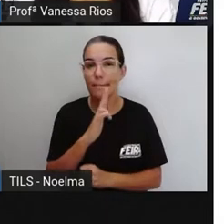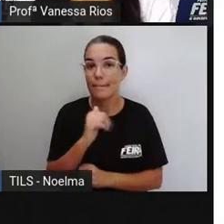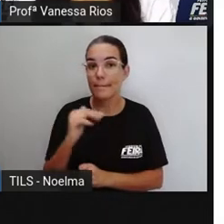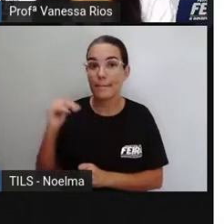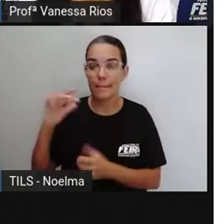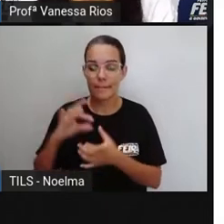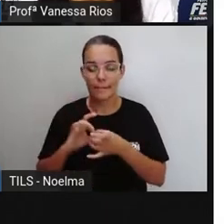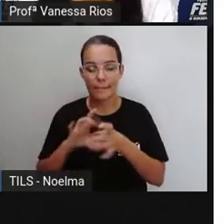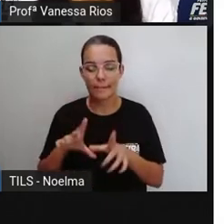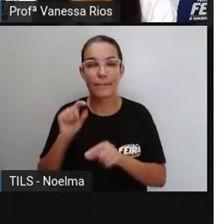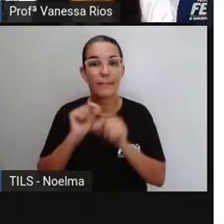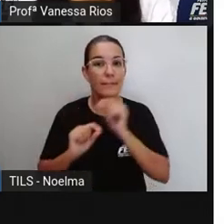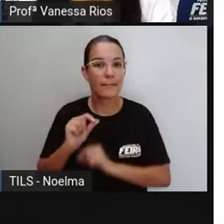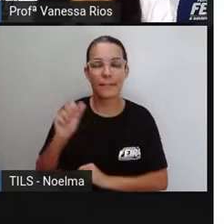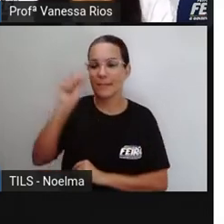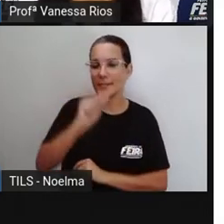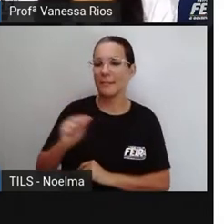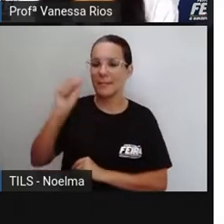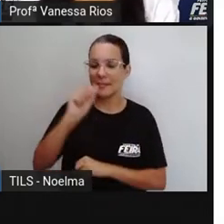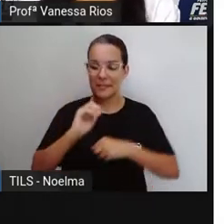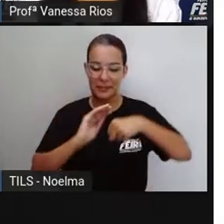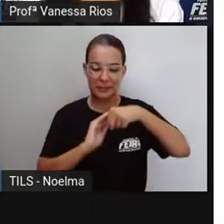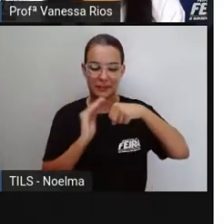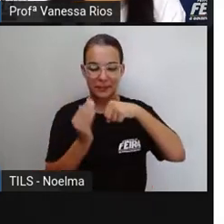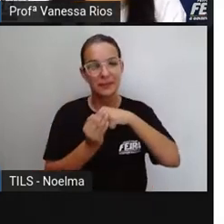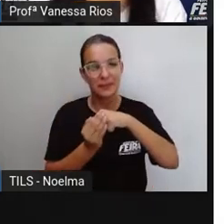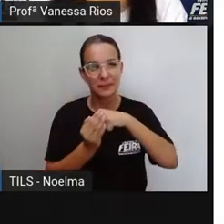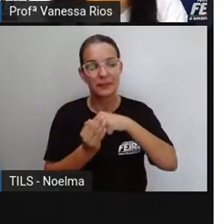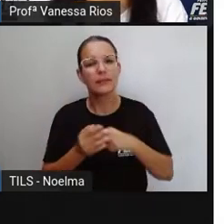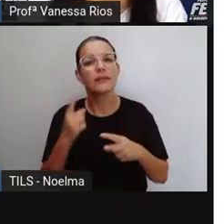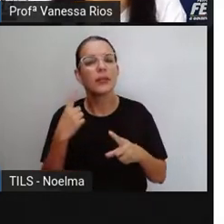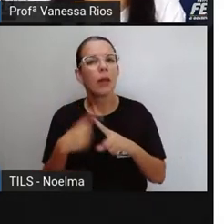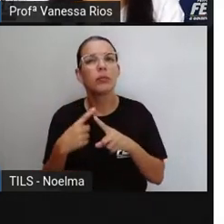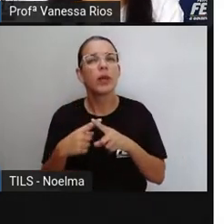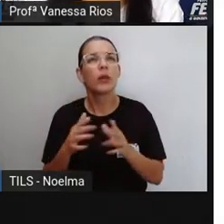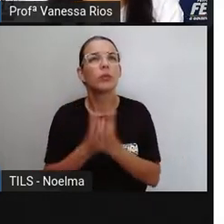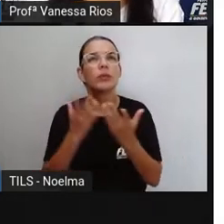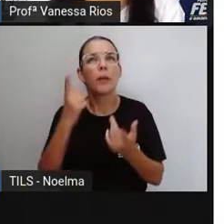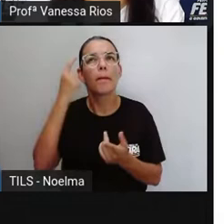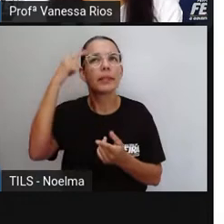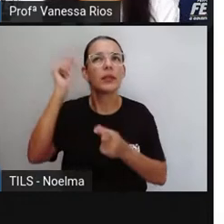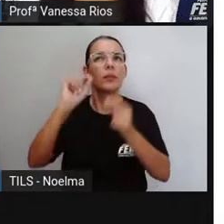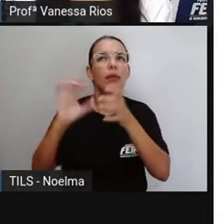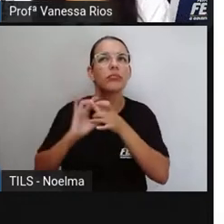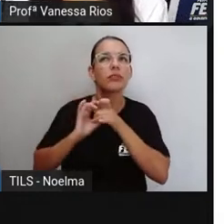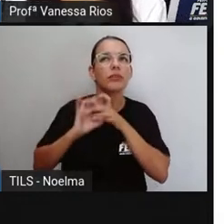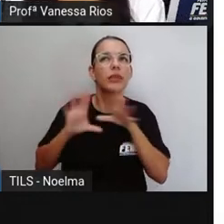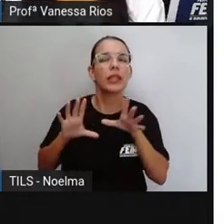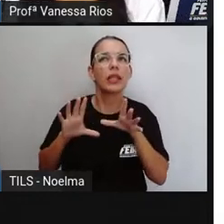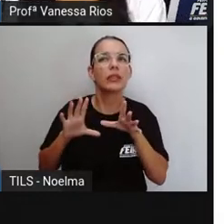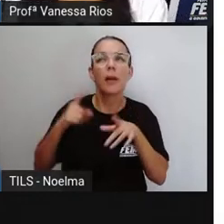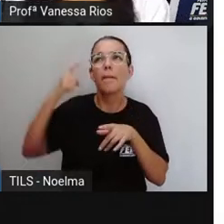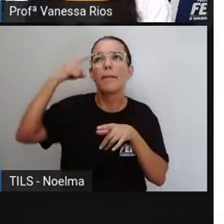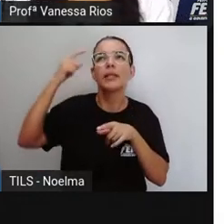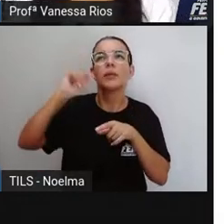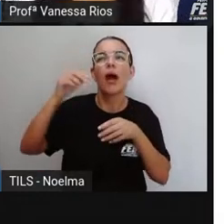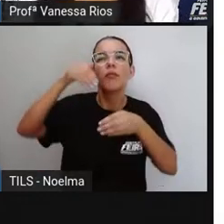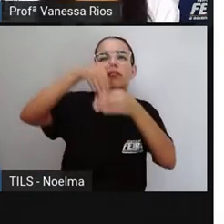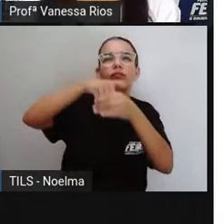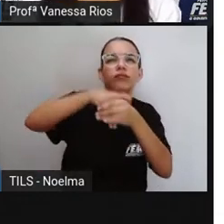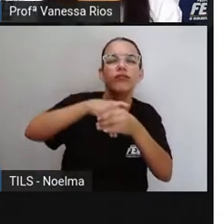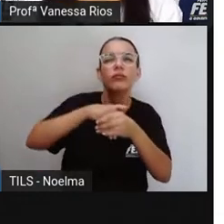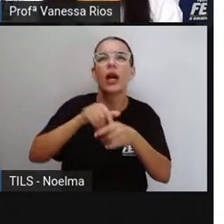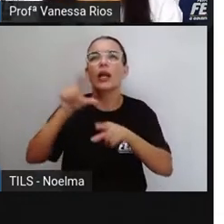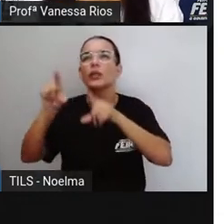as associações de bairro, porque quando a gente pensa em democracia, a gente pensa aí nas eleições, na